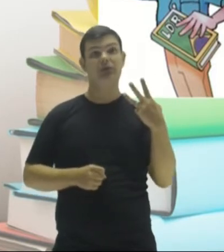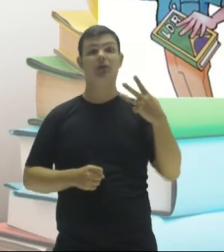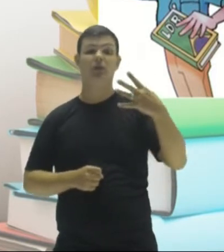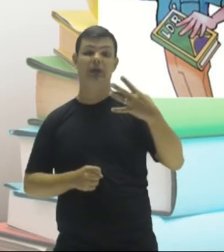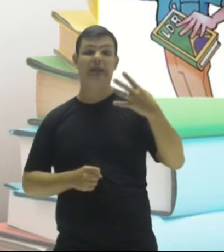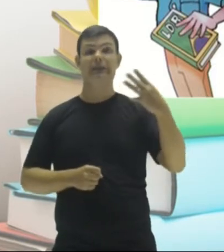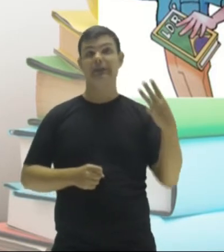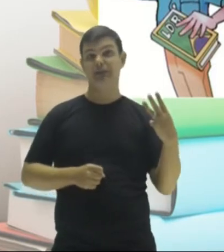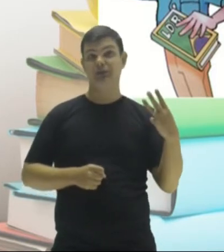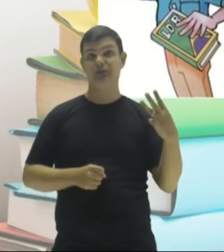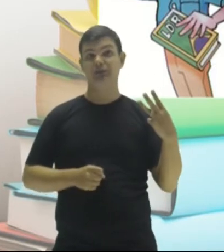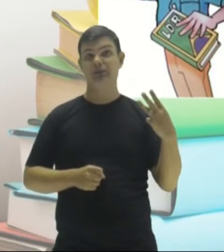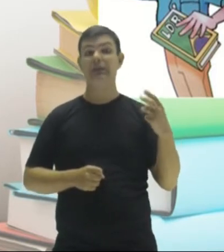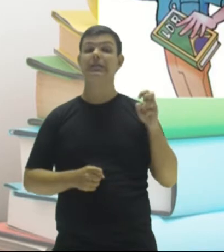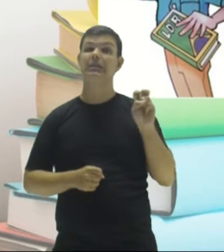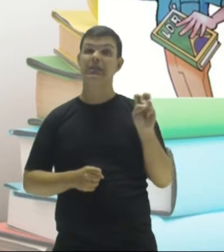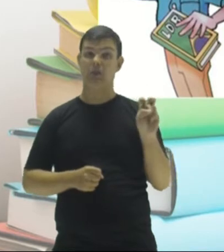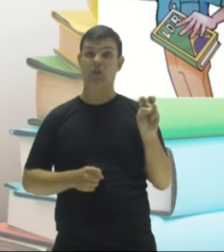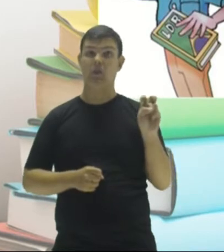quarenta e três,